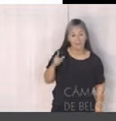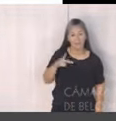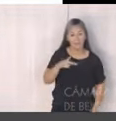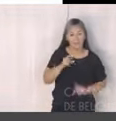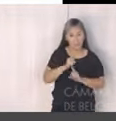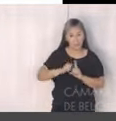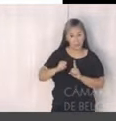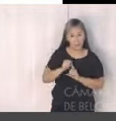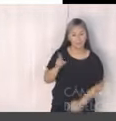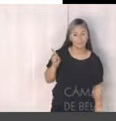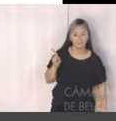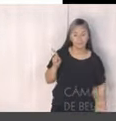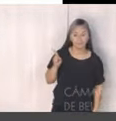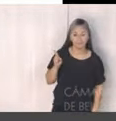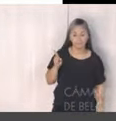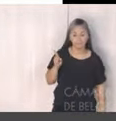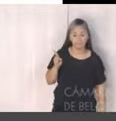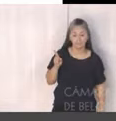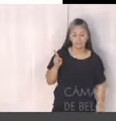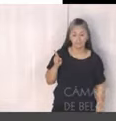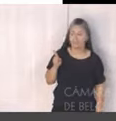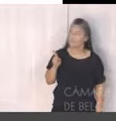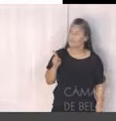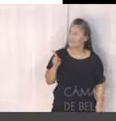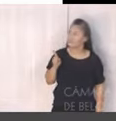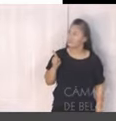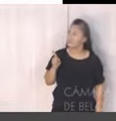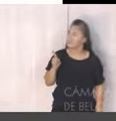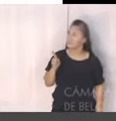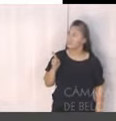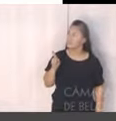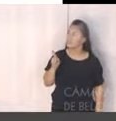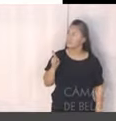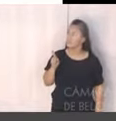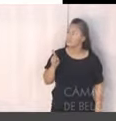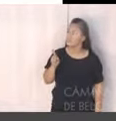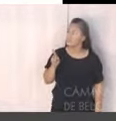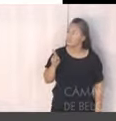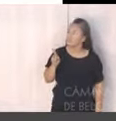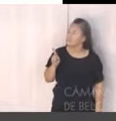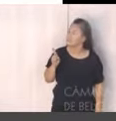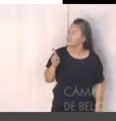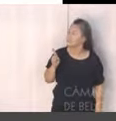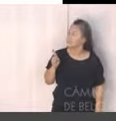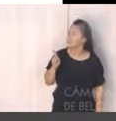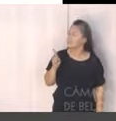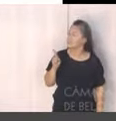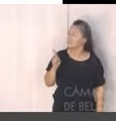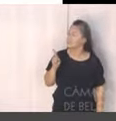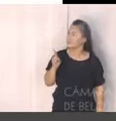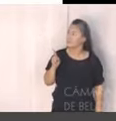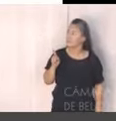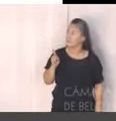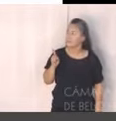quase R 1.600.000.000.000, e encargos sociais especiais, desculpa, um pouco mais de R 1.100.000.000.000.